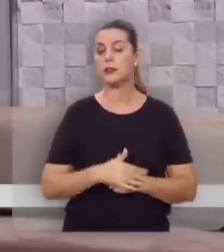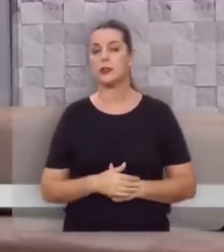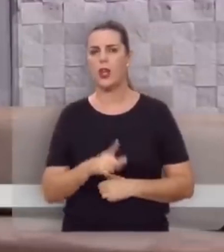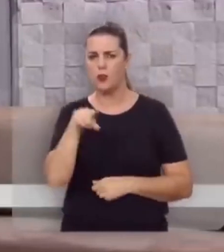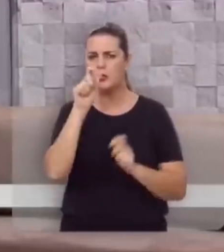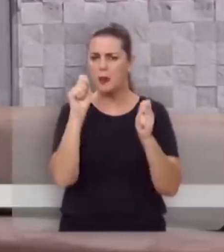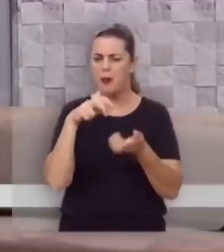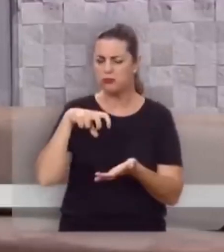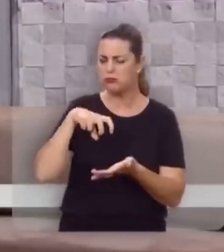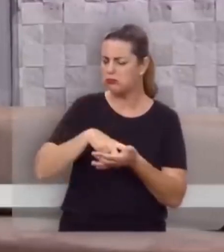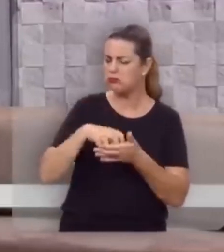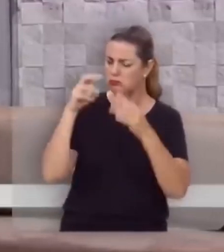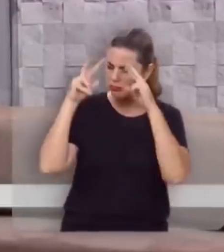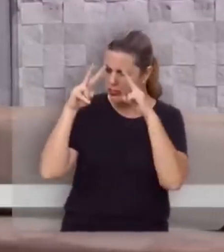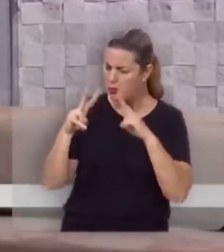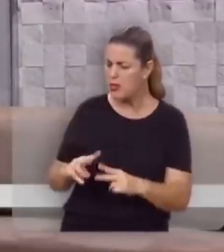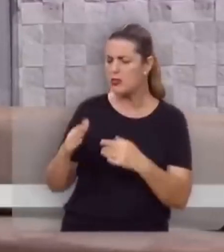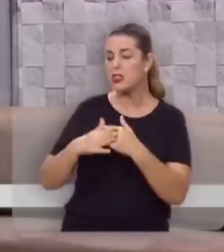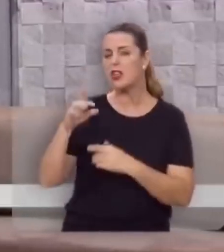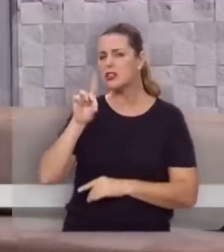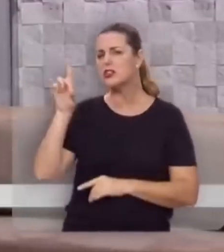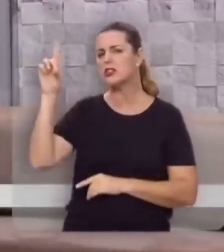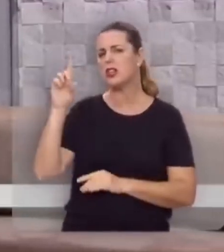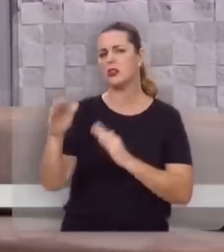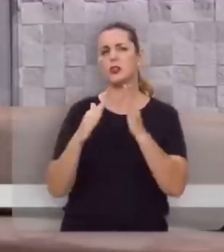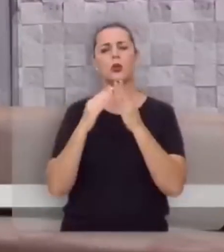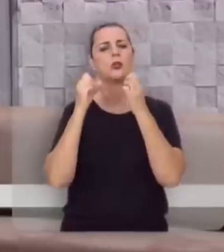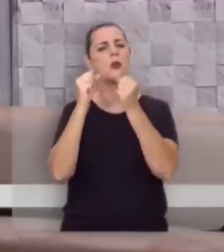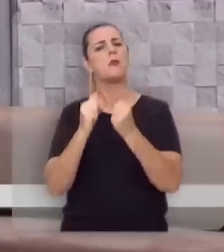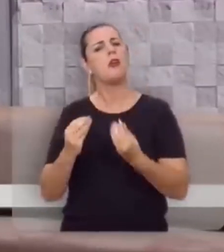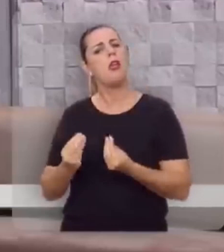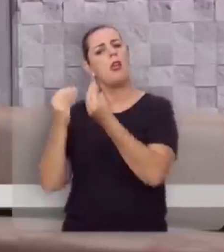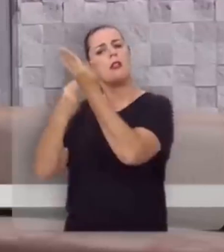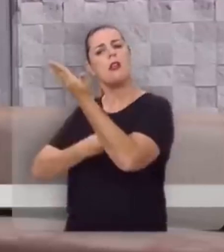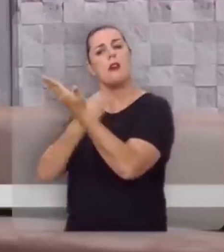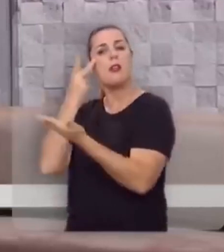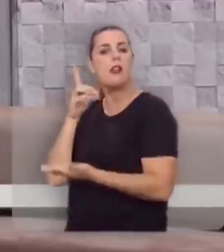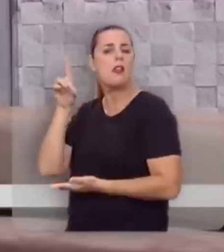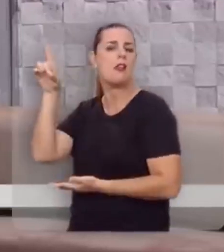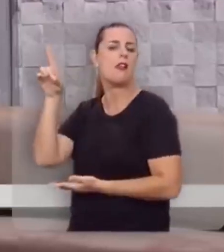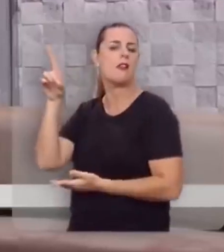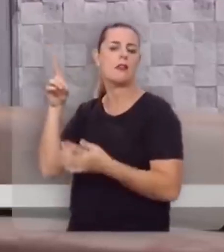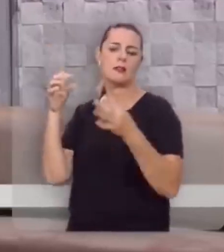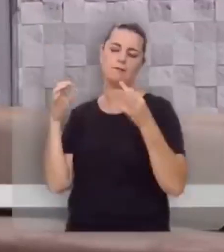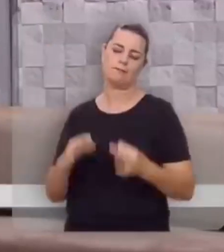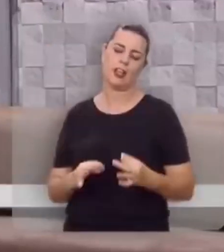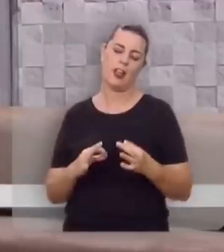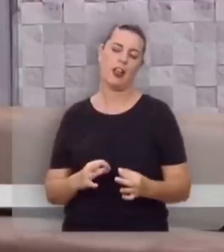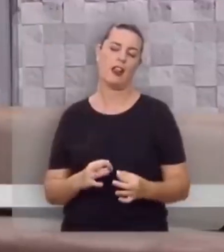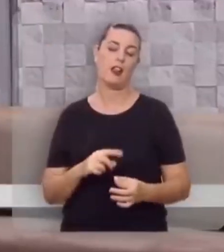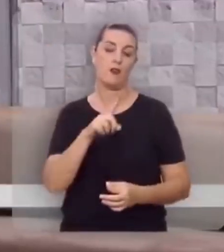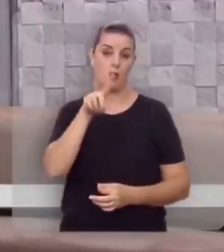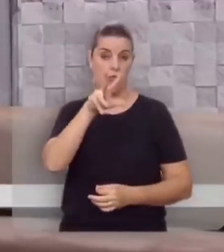você pode se curvar, humildemente, diante deste Deus Todo-Poderoso, entregar sua vida a Ele, e certamente Ele